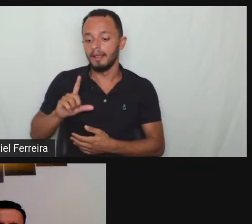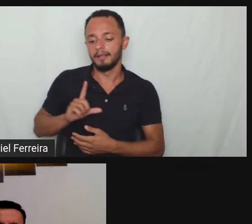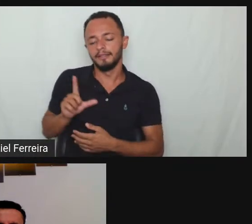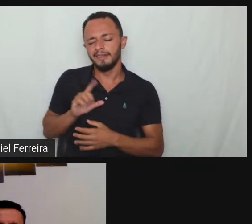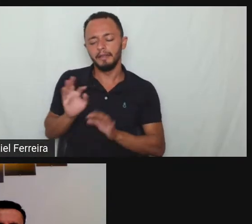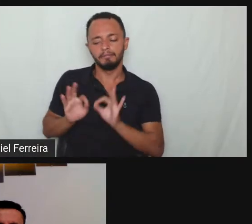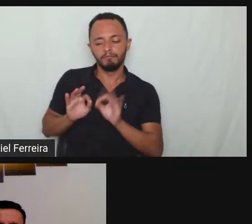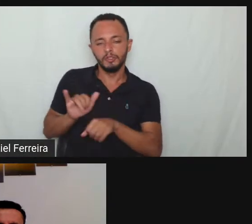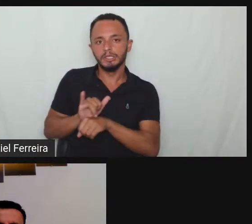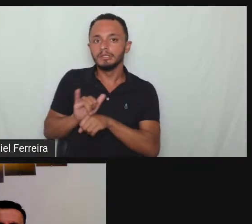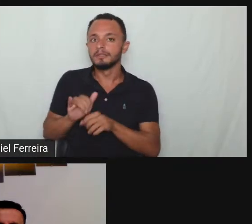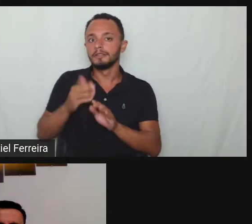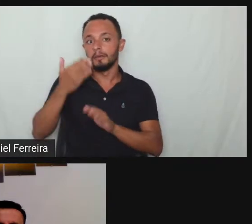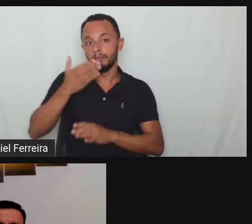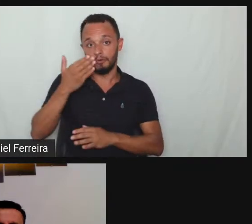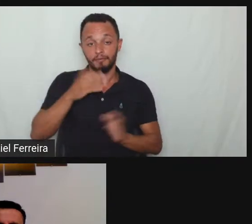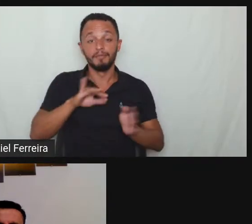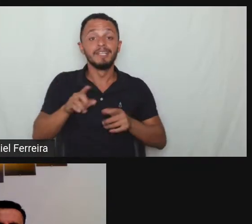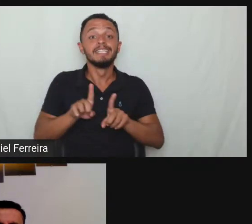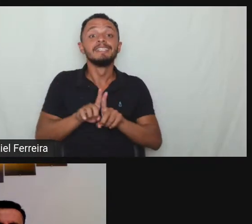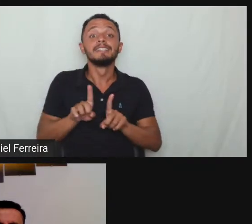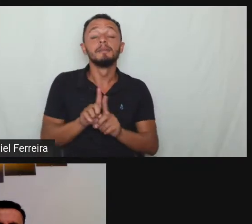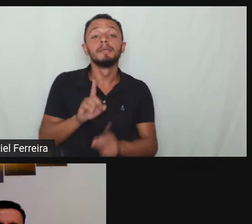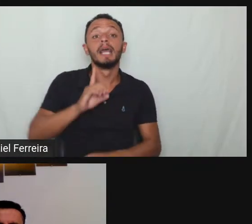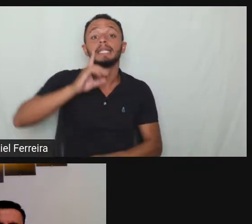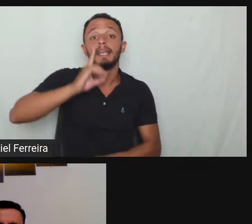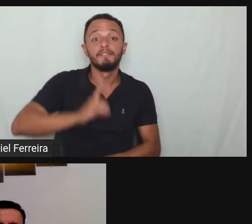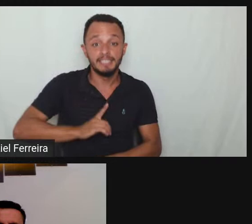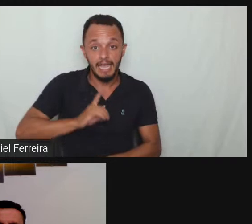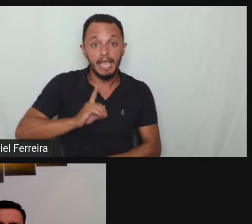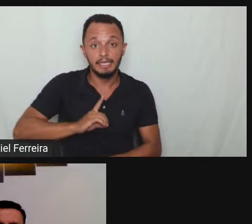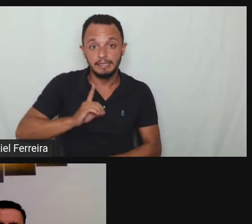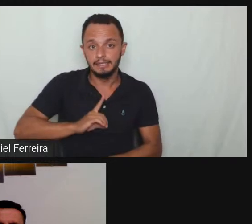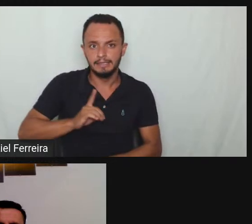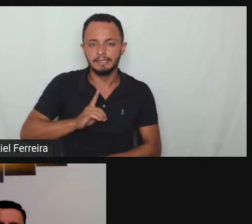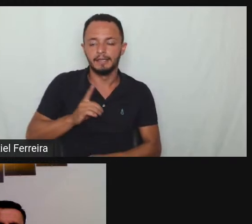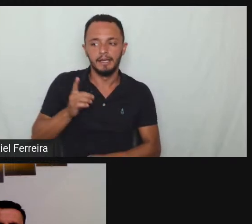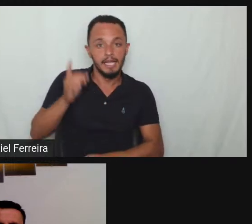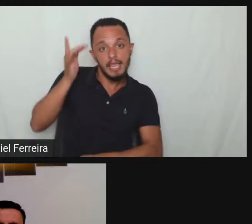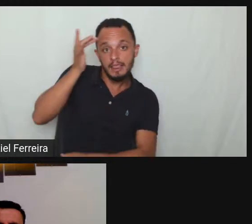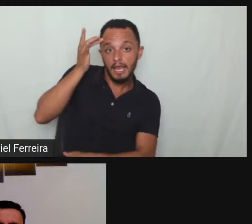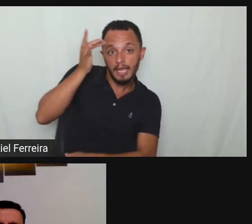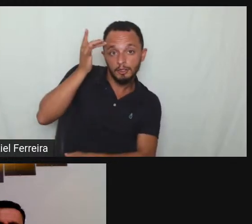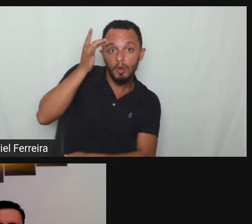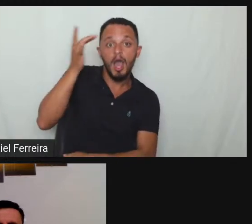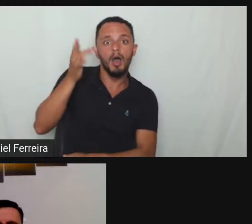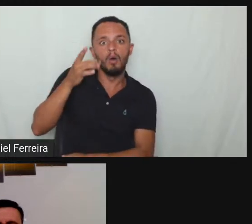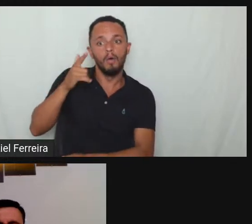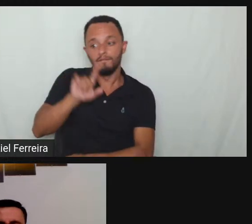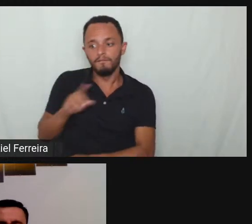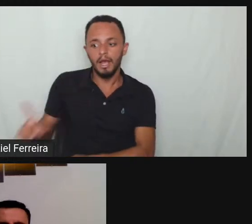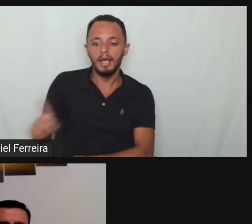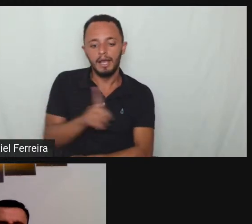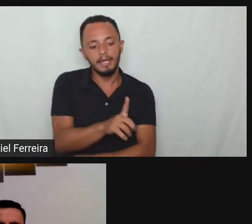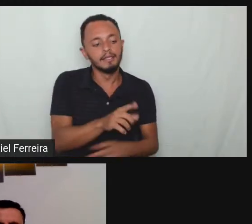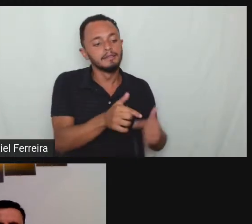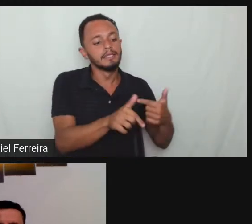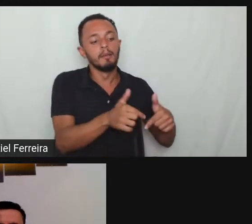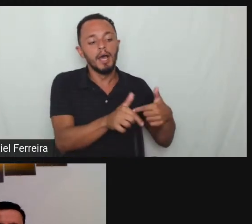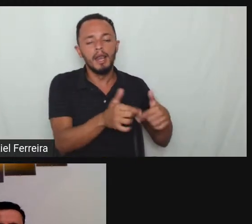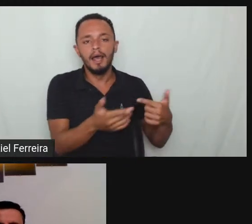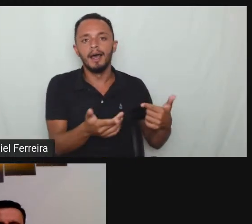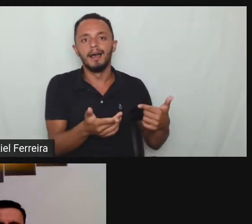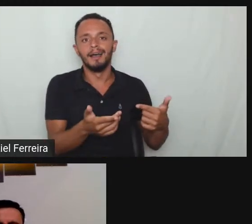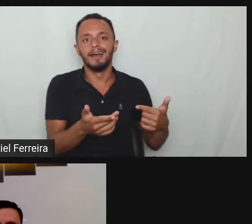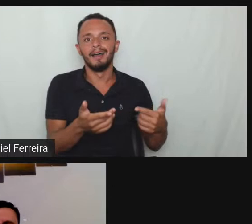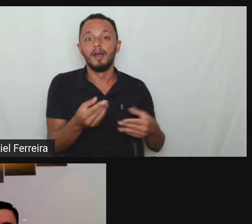moderada mas tem a deficiência grave que trabalha também tá de deficiência intelectual consegue trabalhar como já existe a